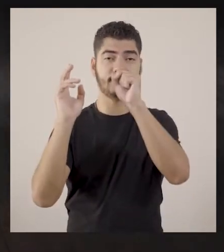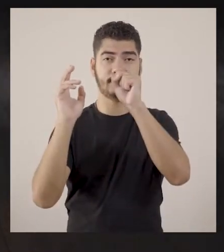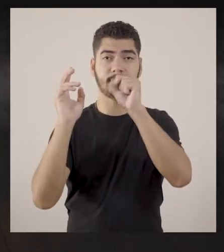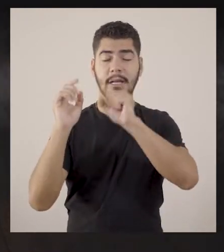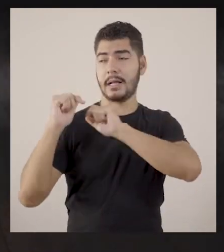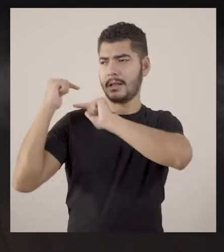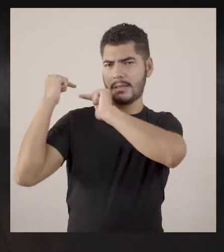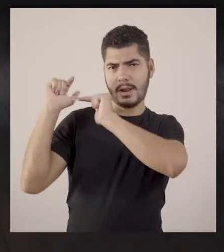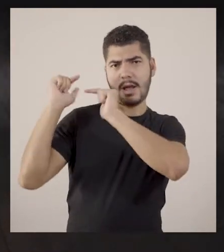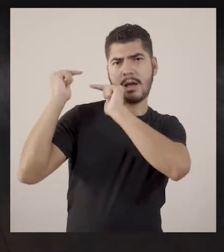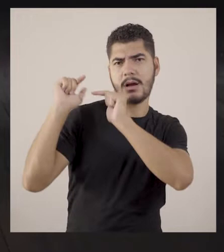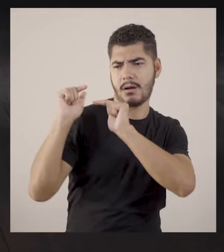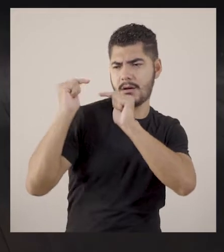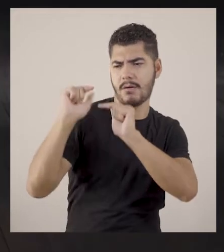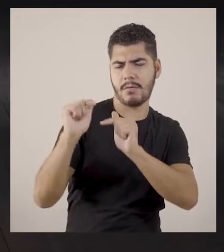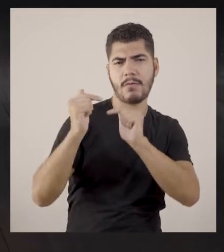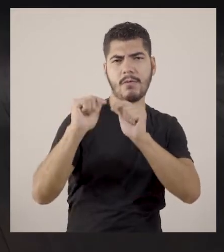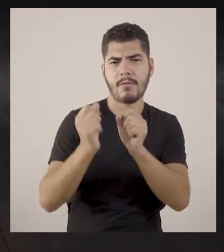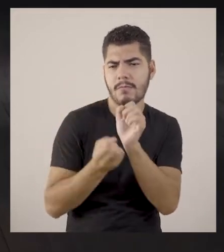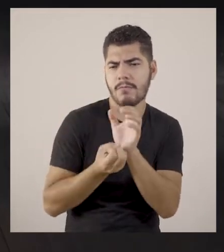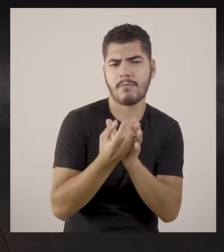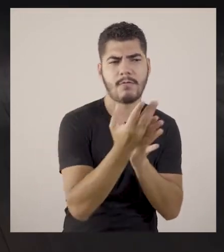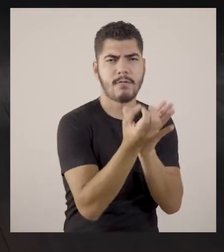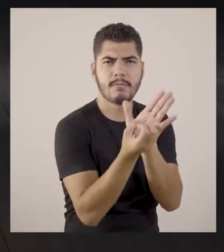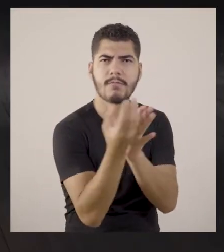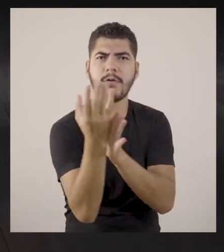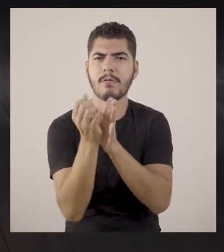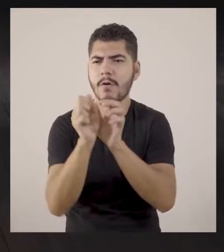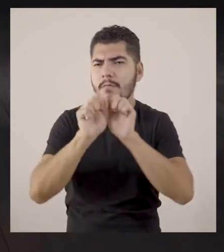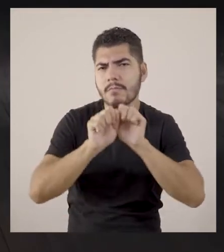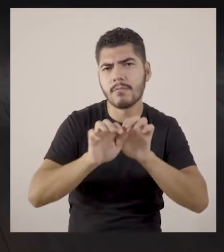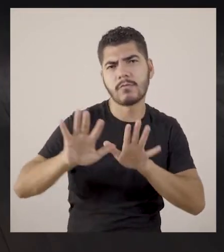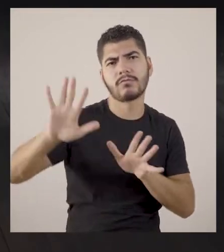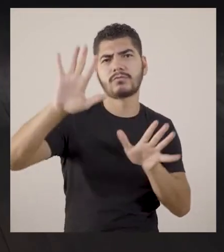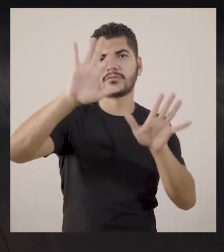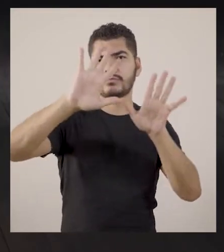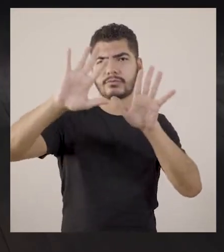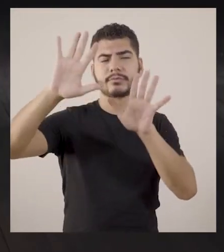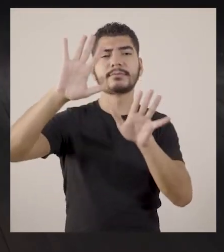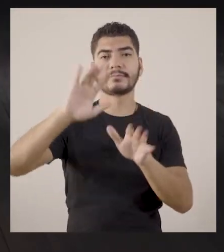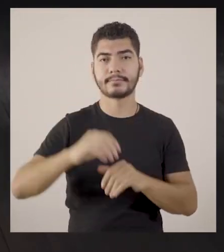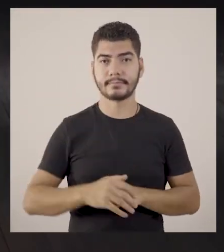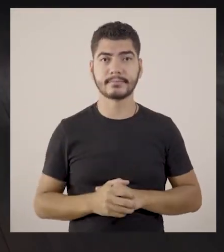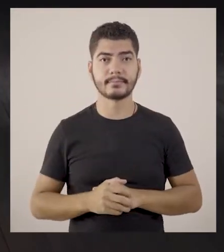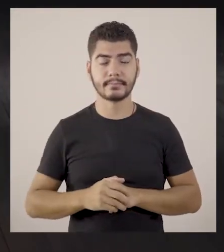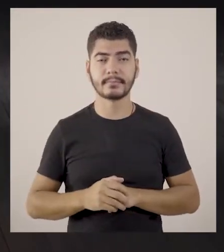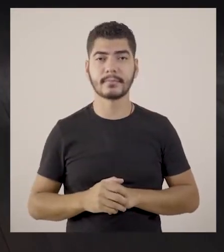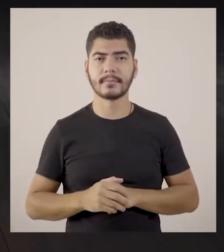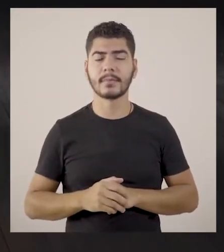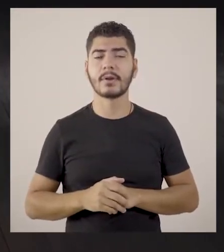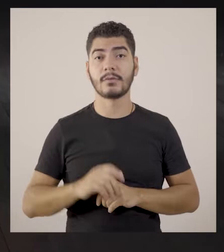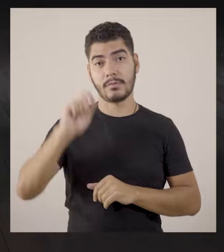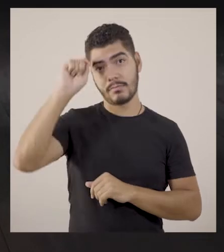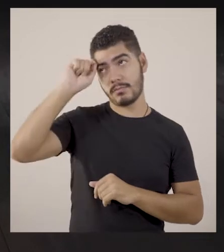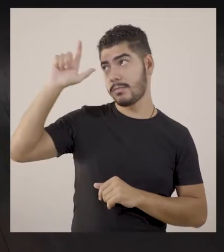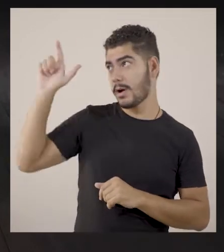floresceram entre sua diáspora por todo o continente americano. O continente africano não é